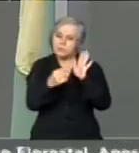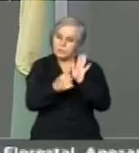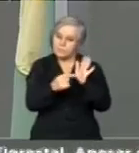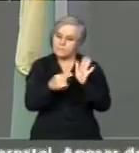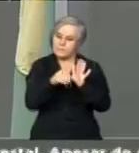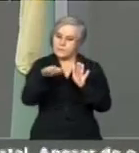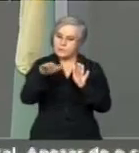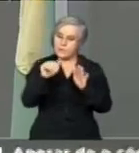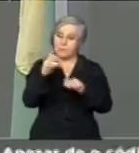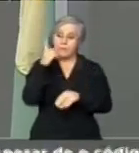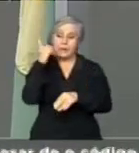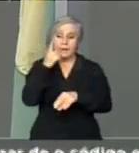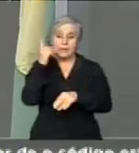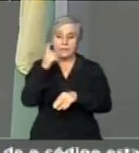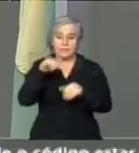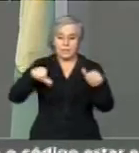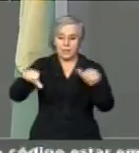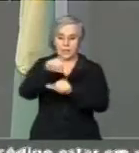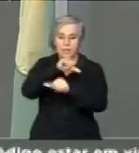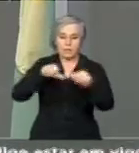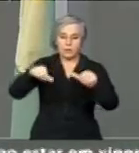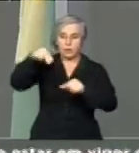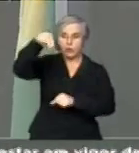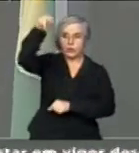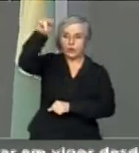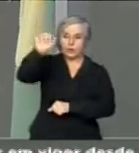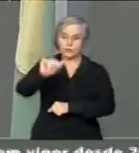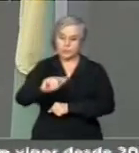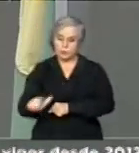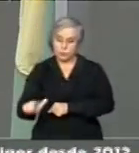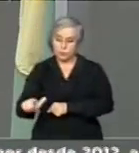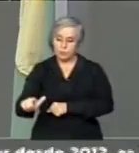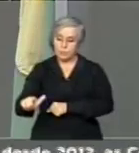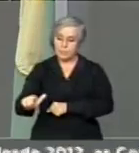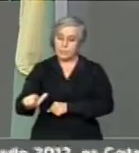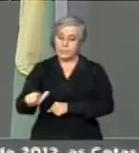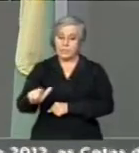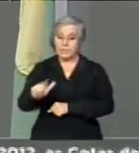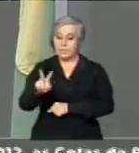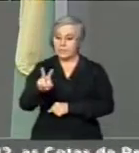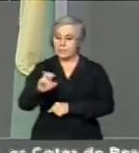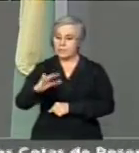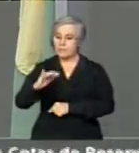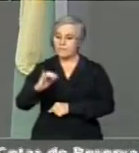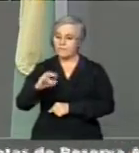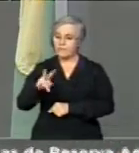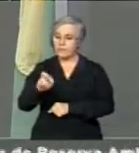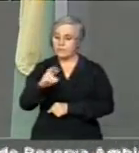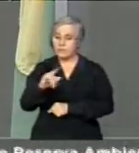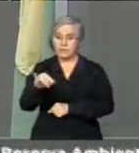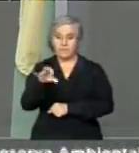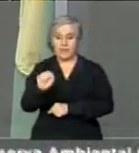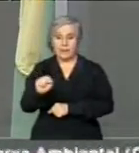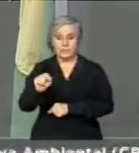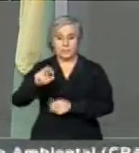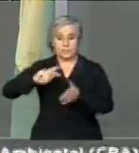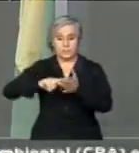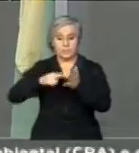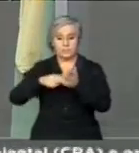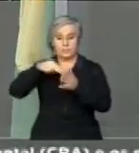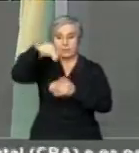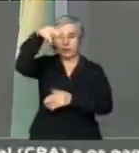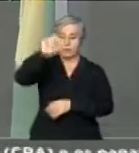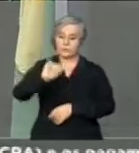chamada dos deputados alternadamente do norte para o sul e vice-versa. Quem interpreta ao contrário, interpretou errado.